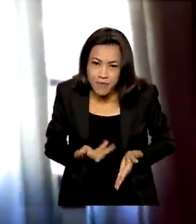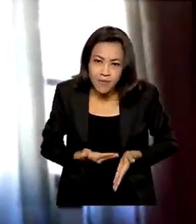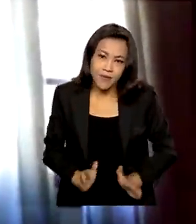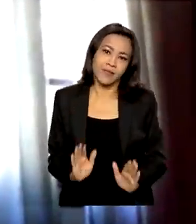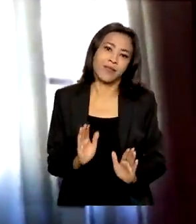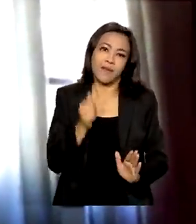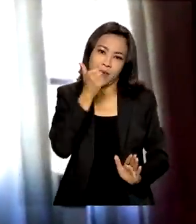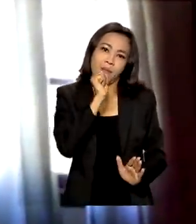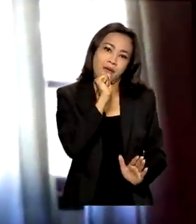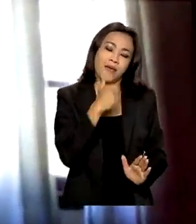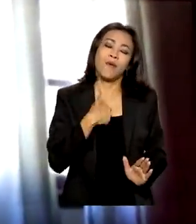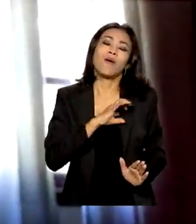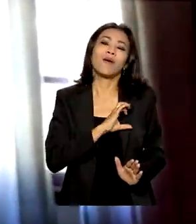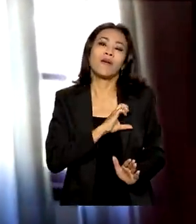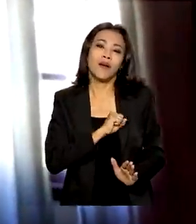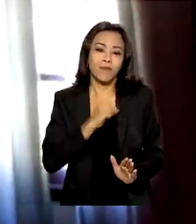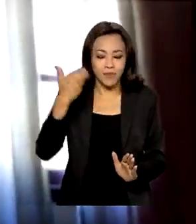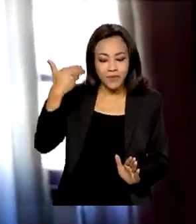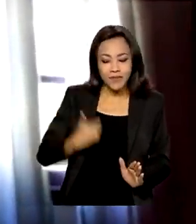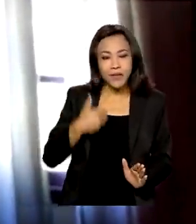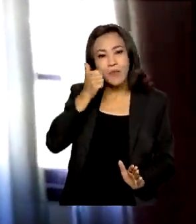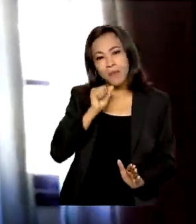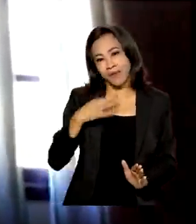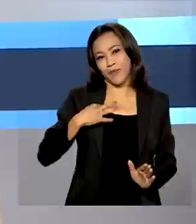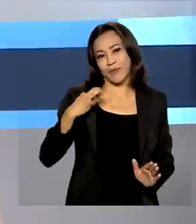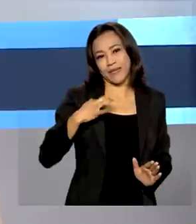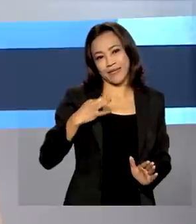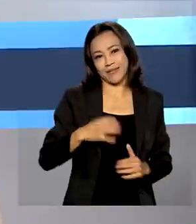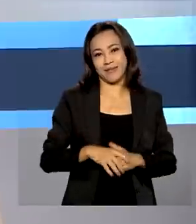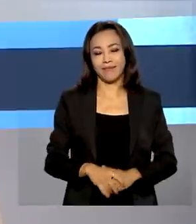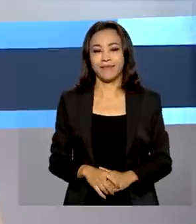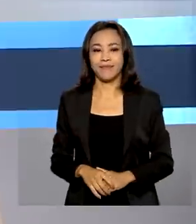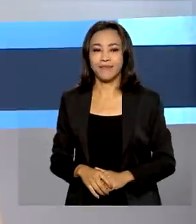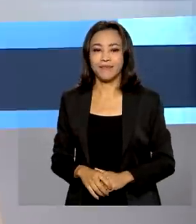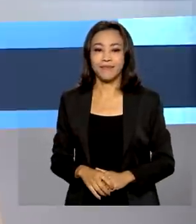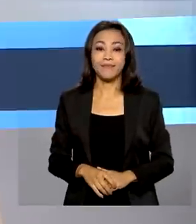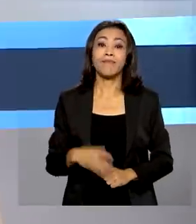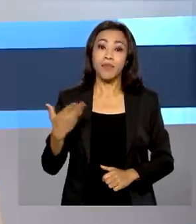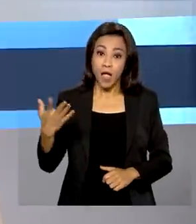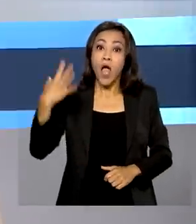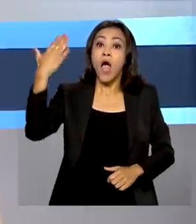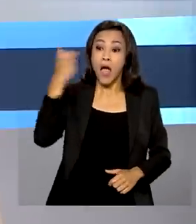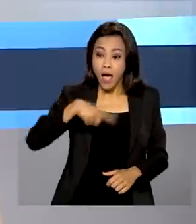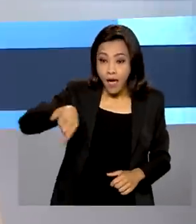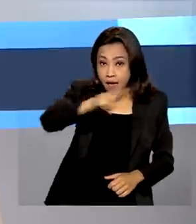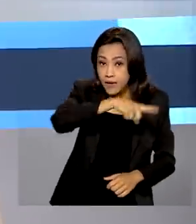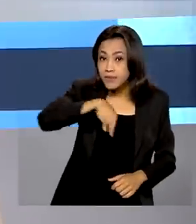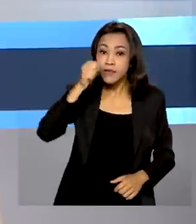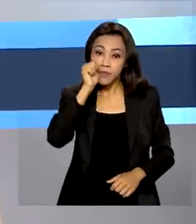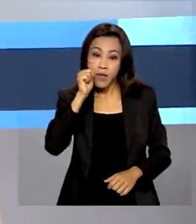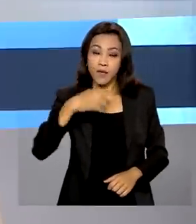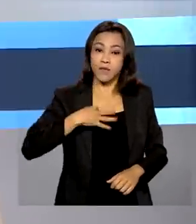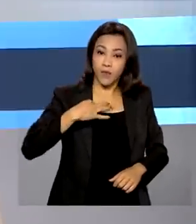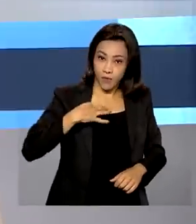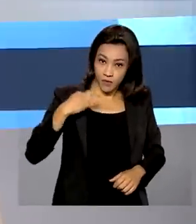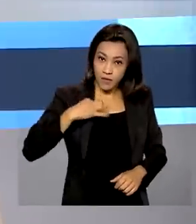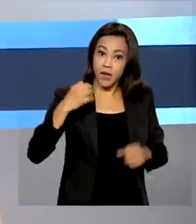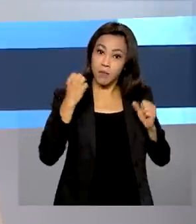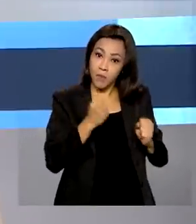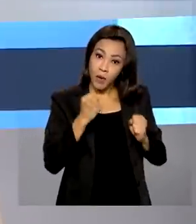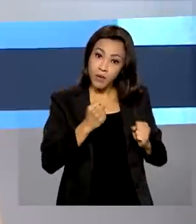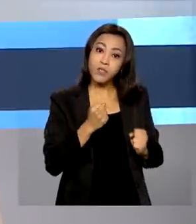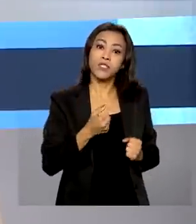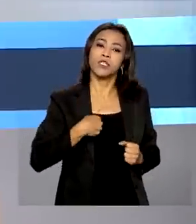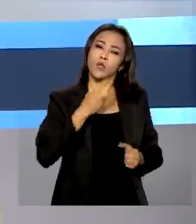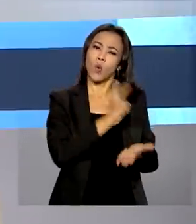amo muito ser uma mãe voluntária. Além de voluntárias, as mães também podem ser embaixadoras do